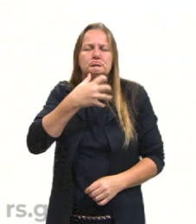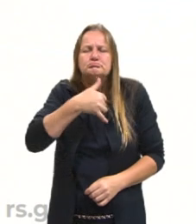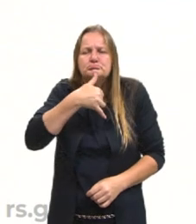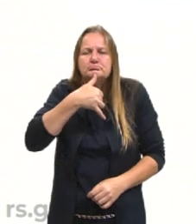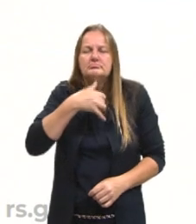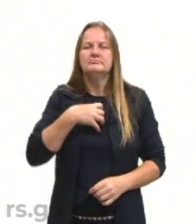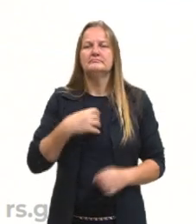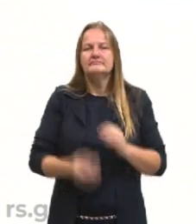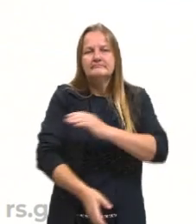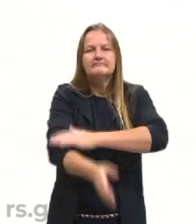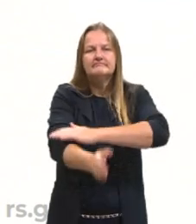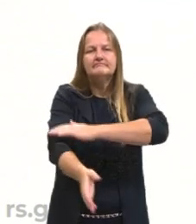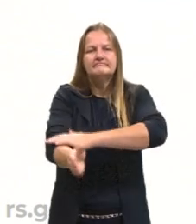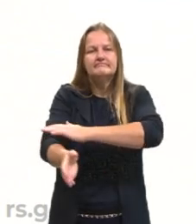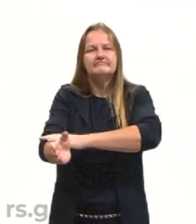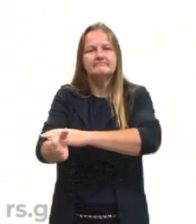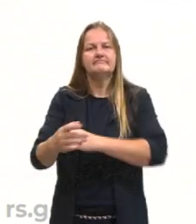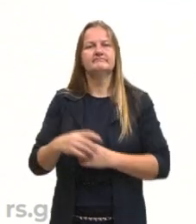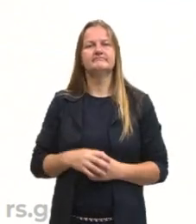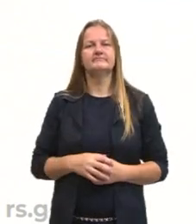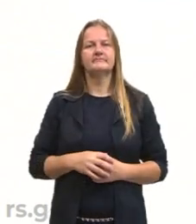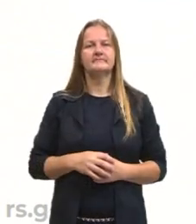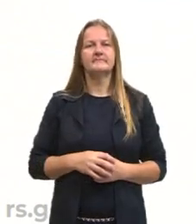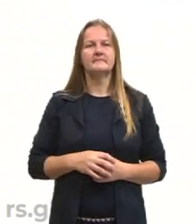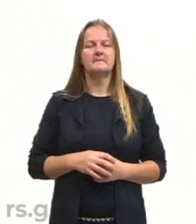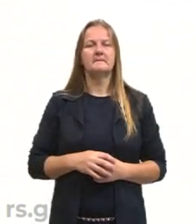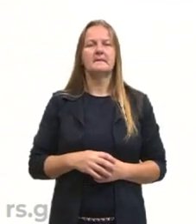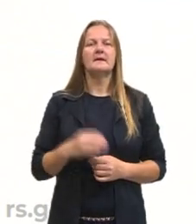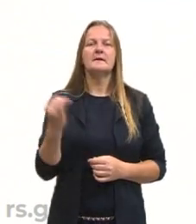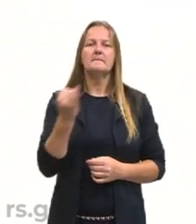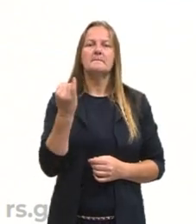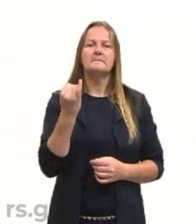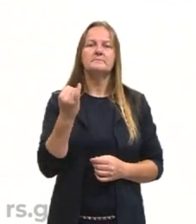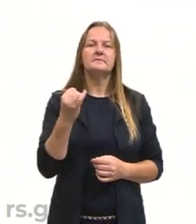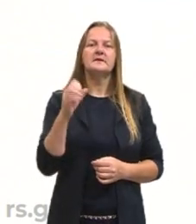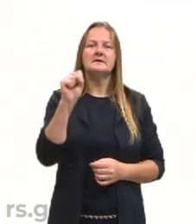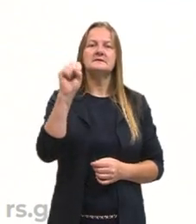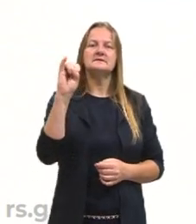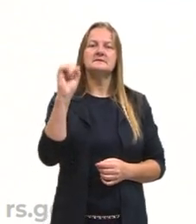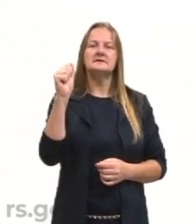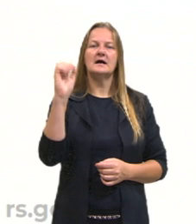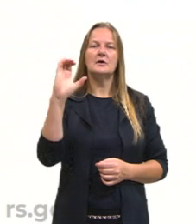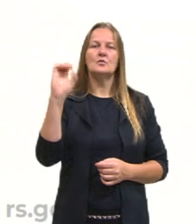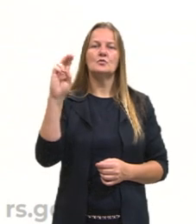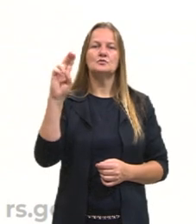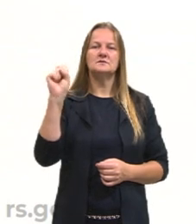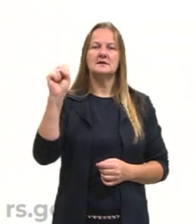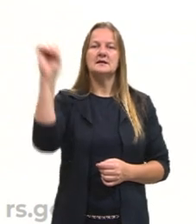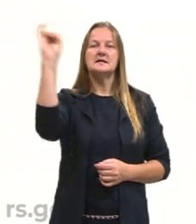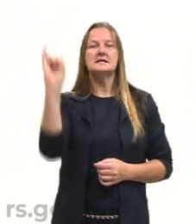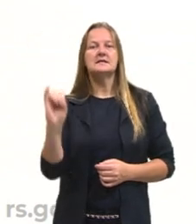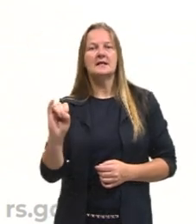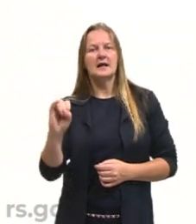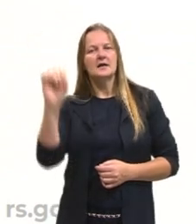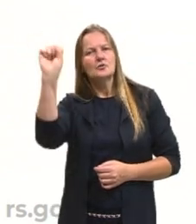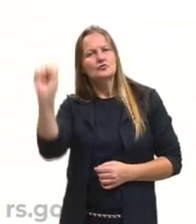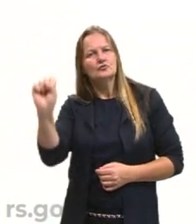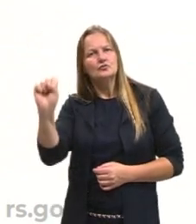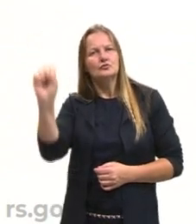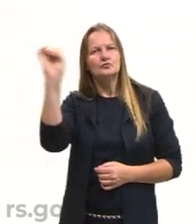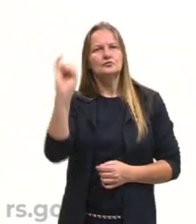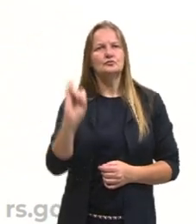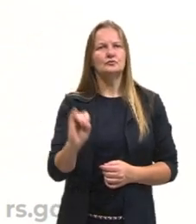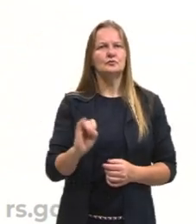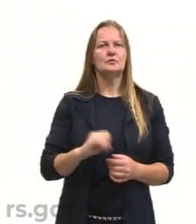essas viagens. Ele vai principalmente à cidade de Siracusa. Fica um tempo em Siracusa. Ele volta